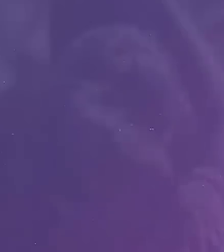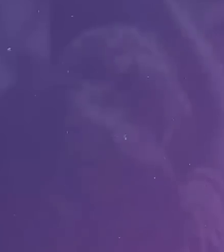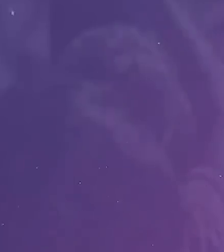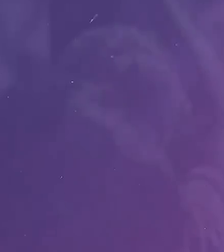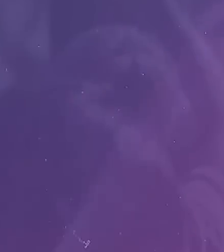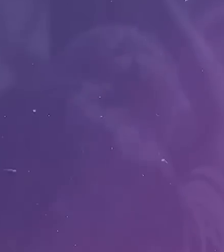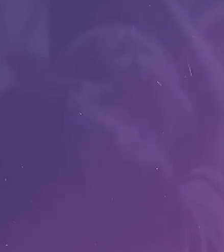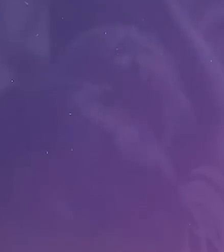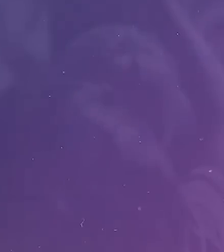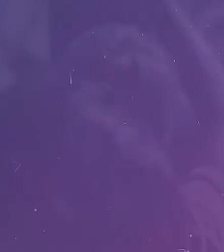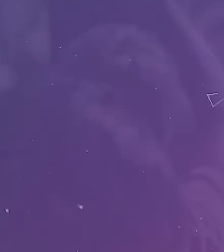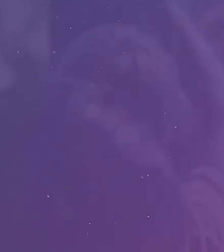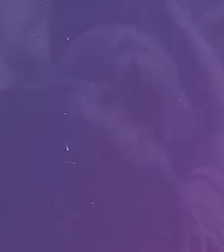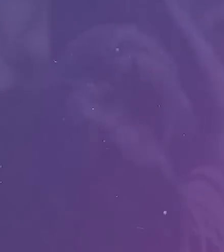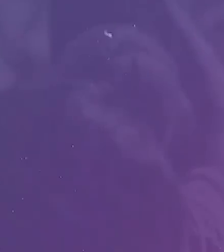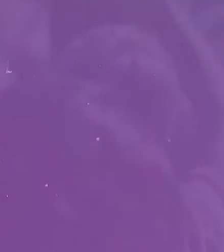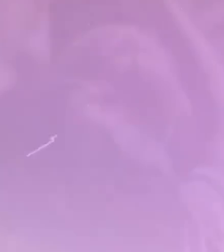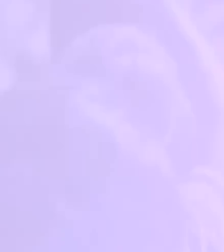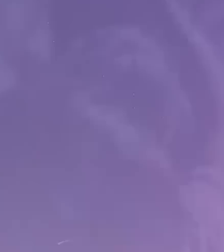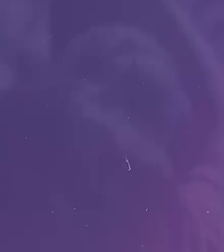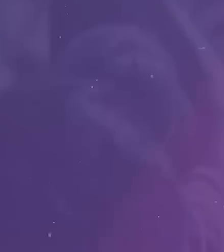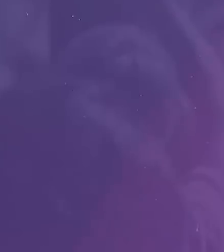Amém. Amém.